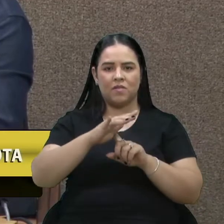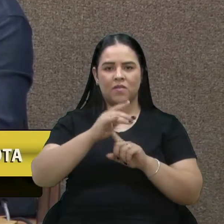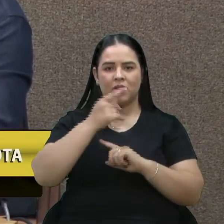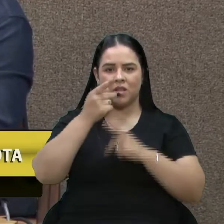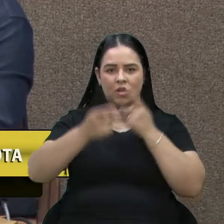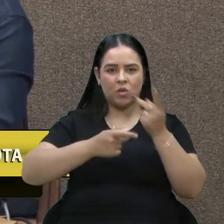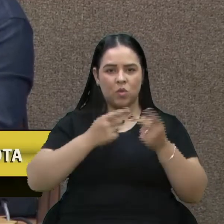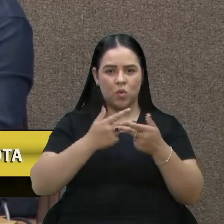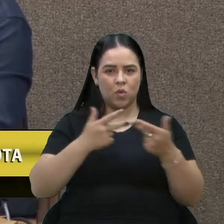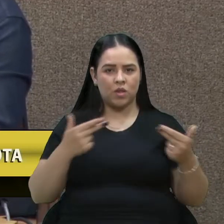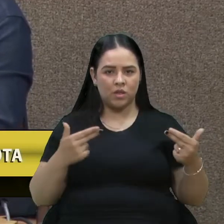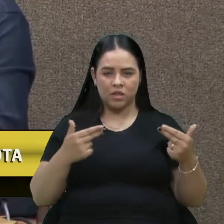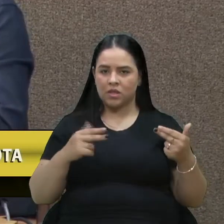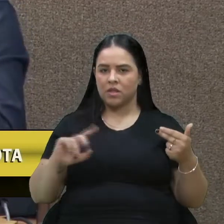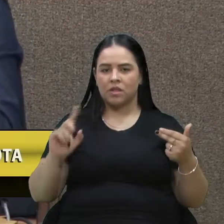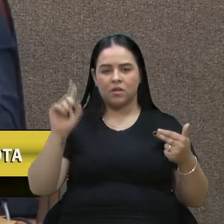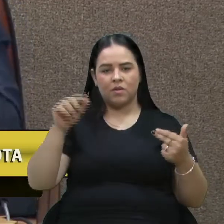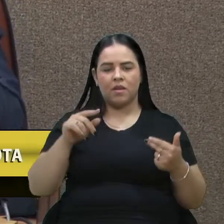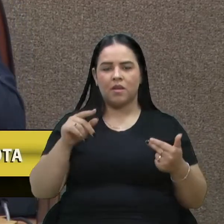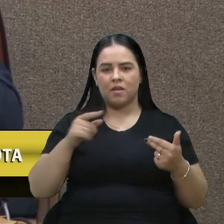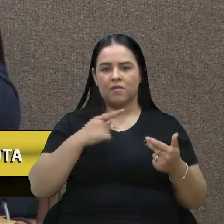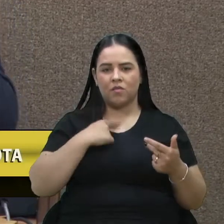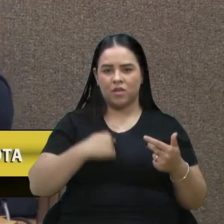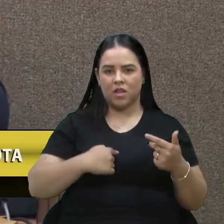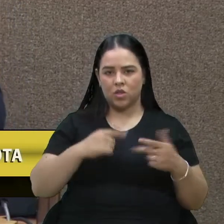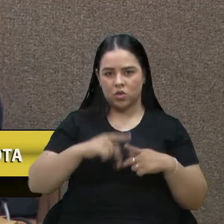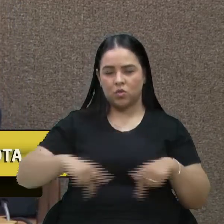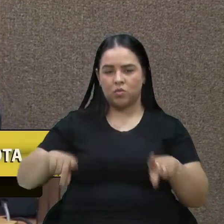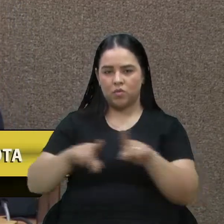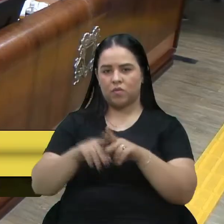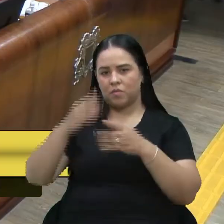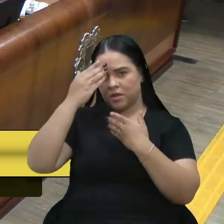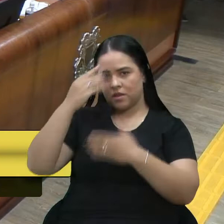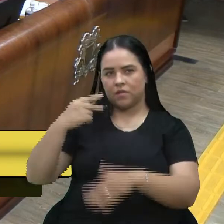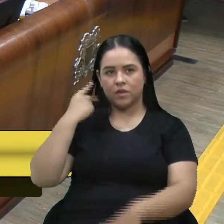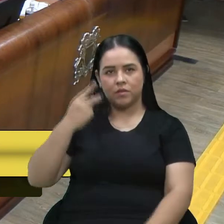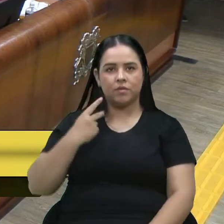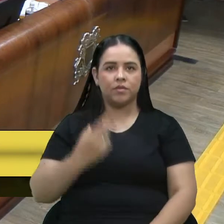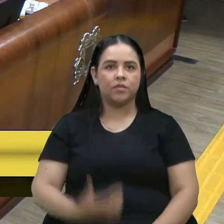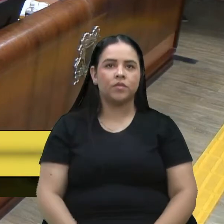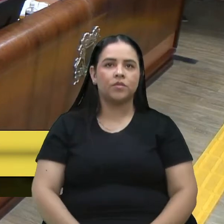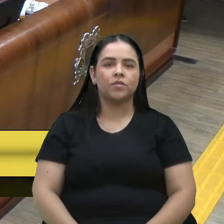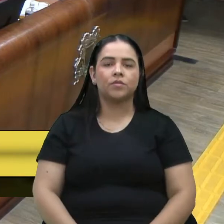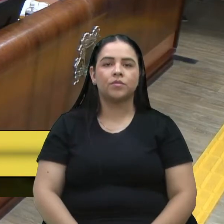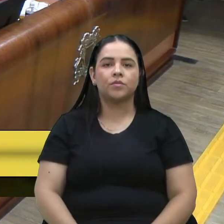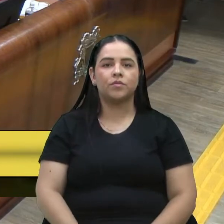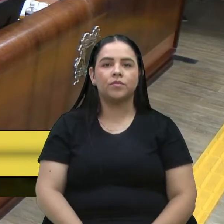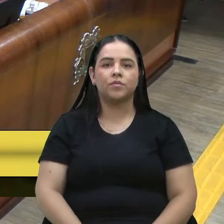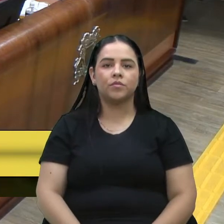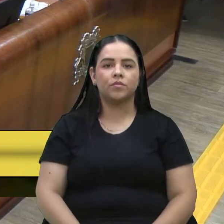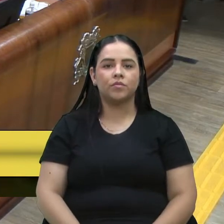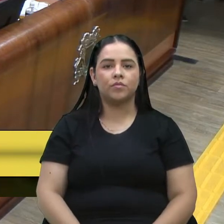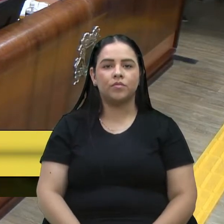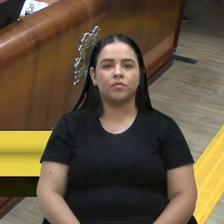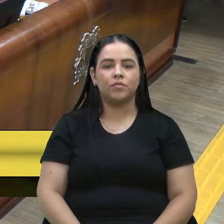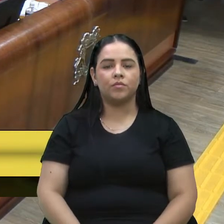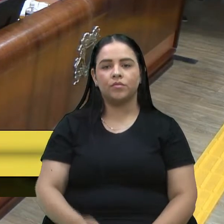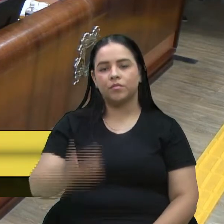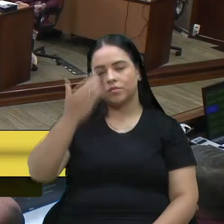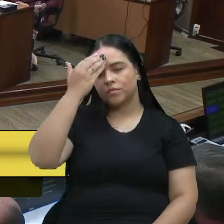que não expressam a vontade popular. Obrigado, vereador. Obrigado, vereador Funtinal. Só parte, vereador, professor.